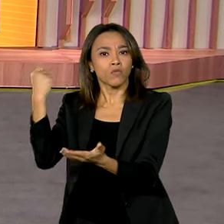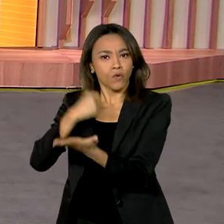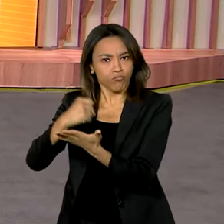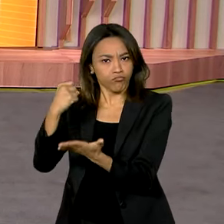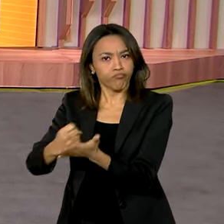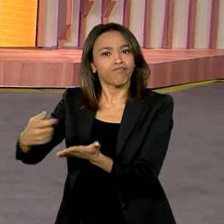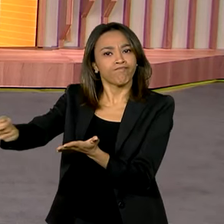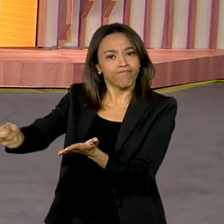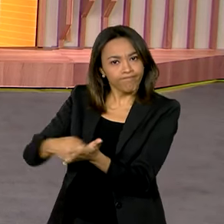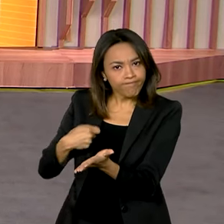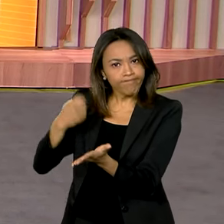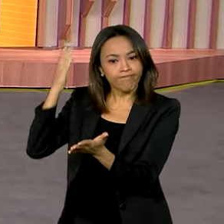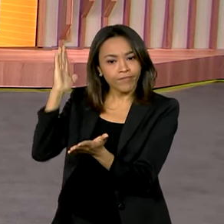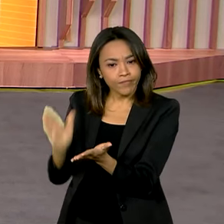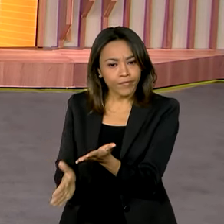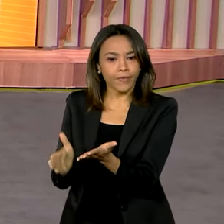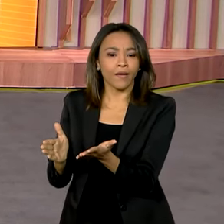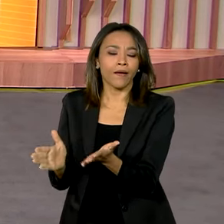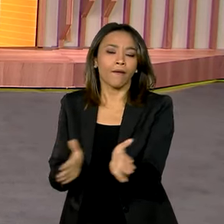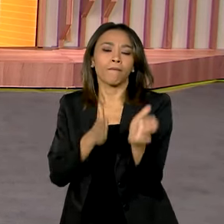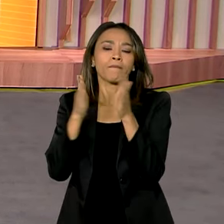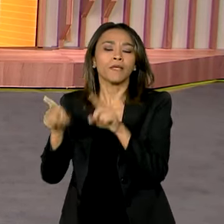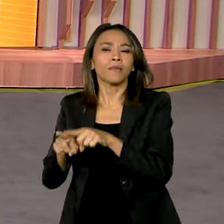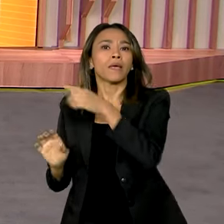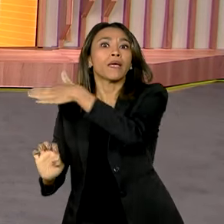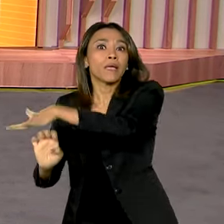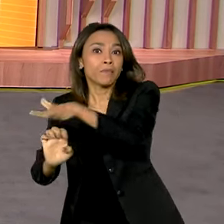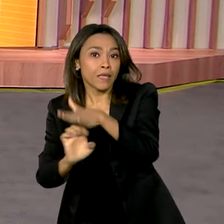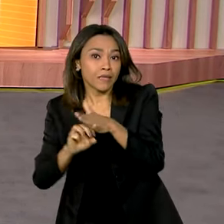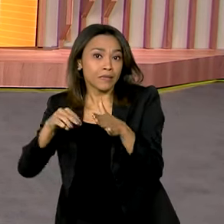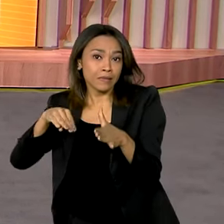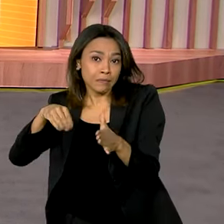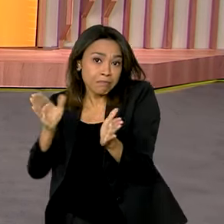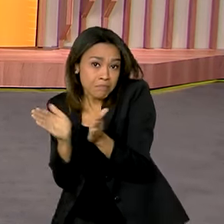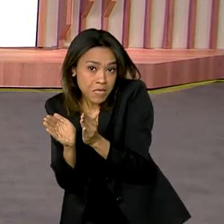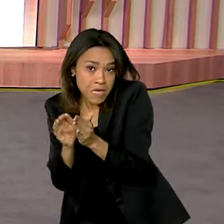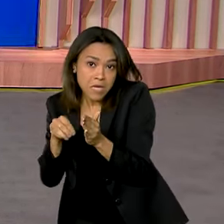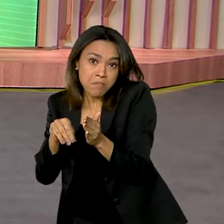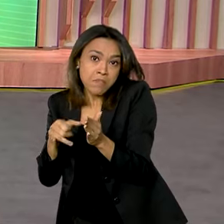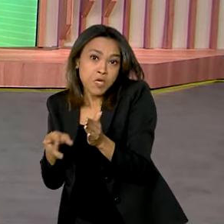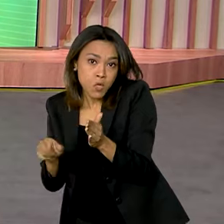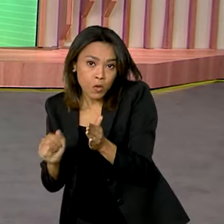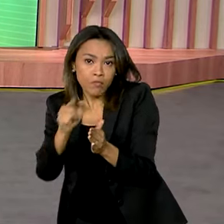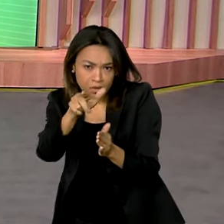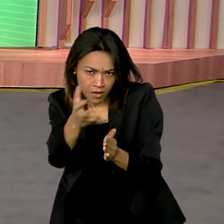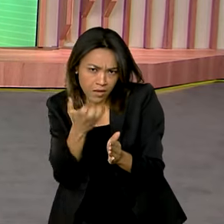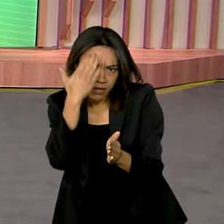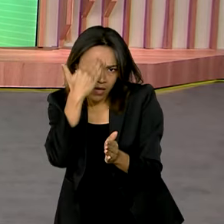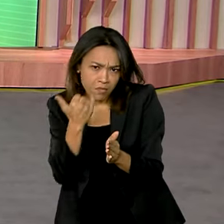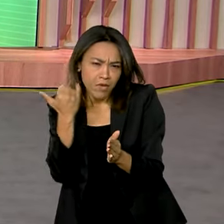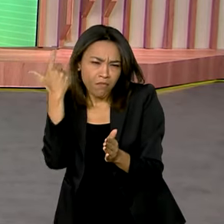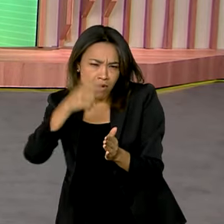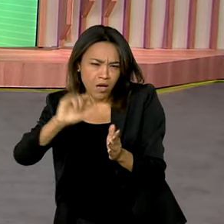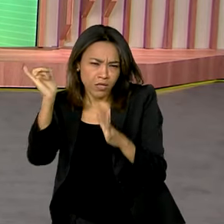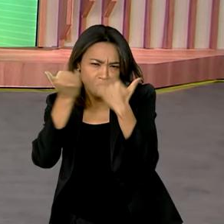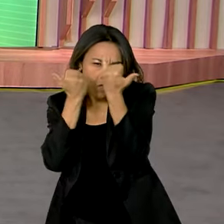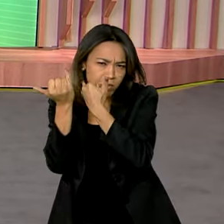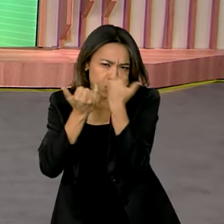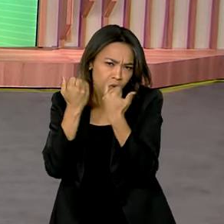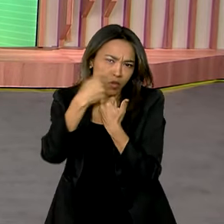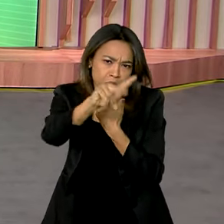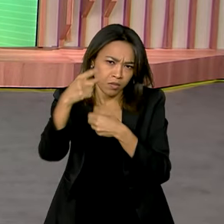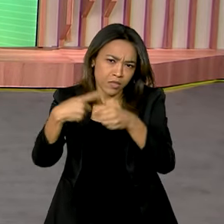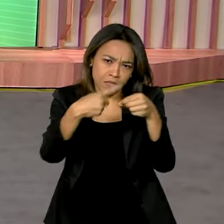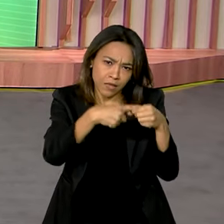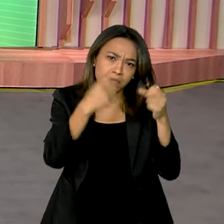assinada e também microempresários. E você sabe que para saber mais sobre o seu município, alguma localidade,